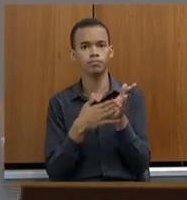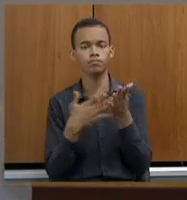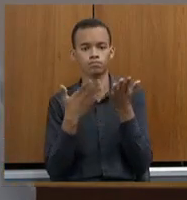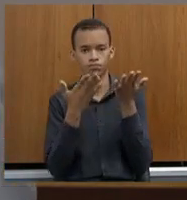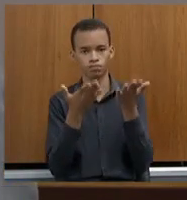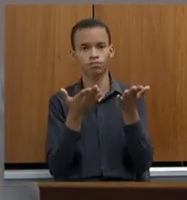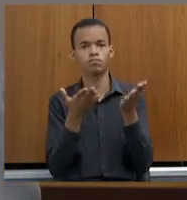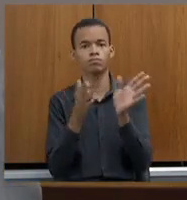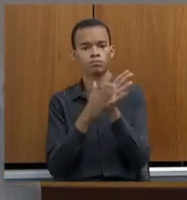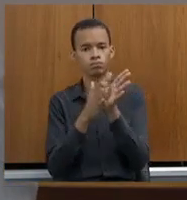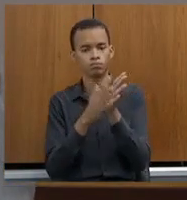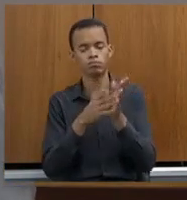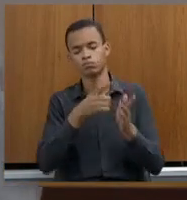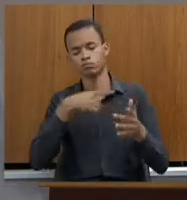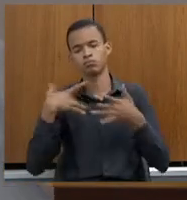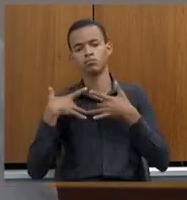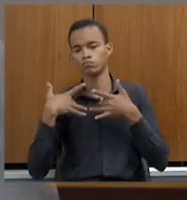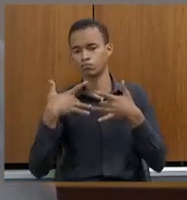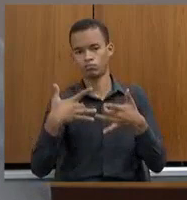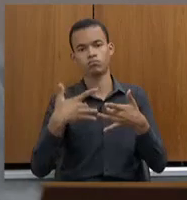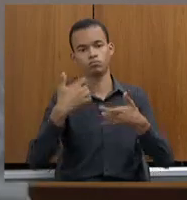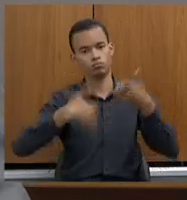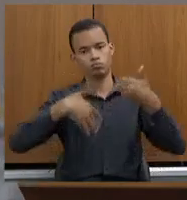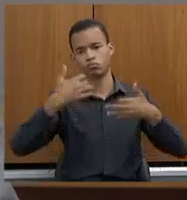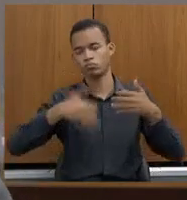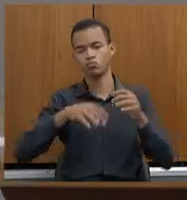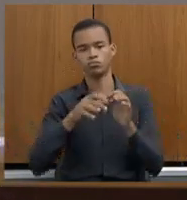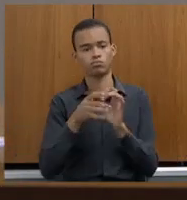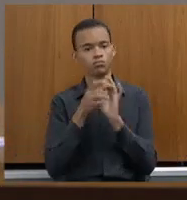disposição. E, por último, eu quero